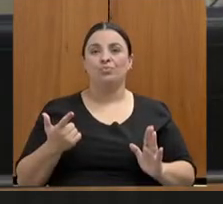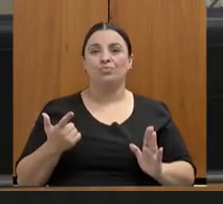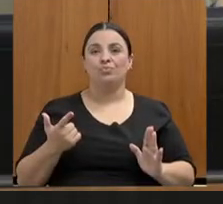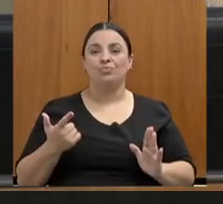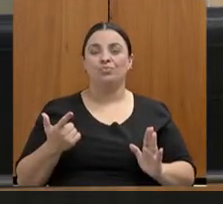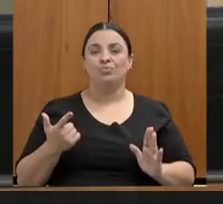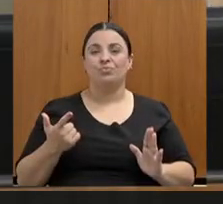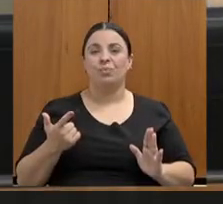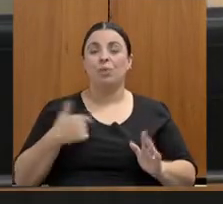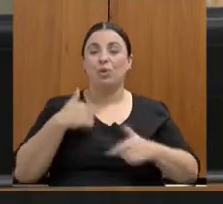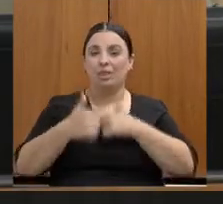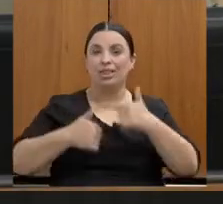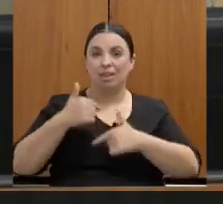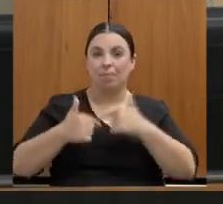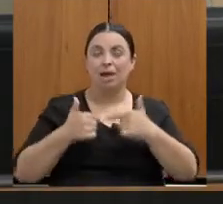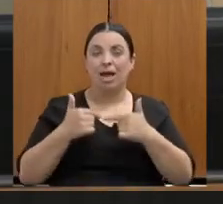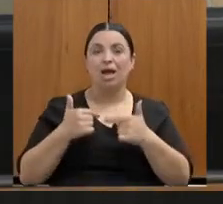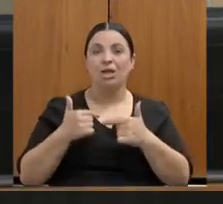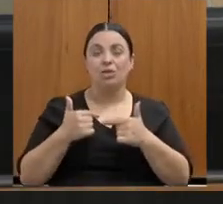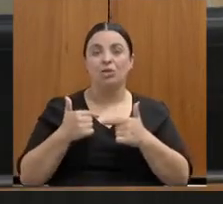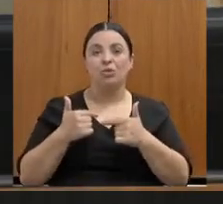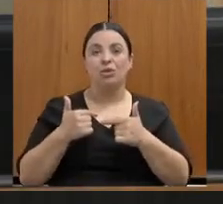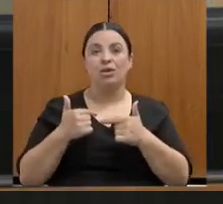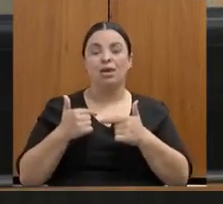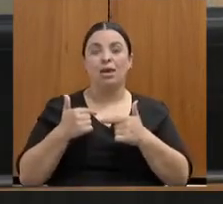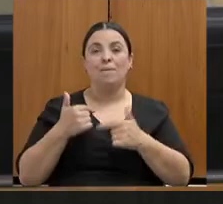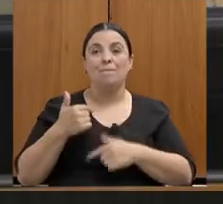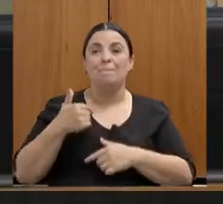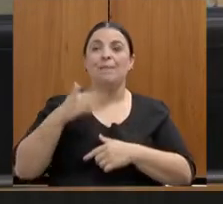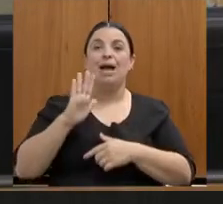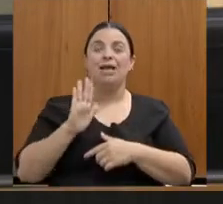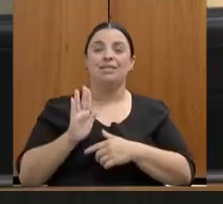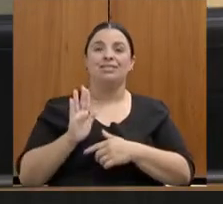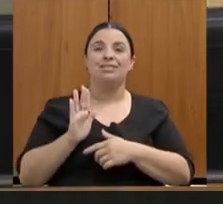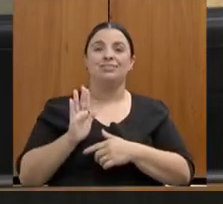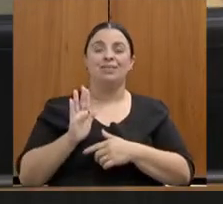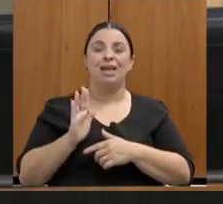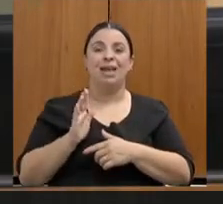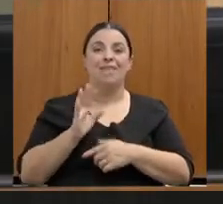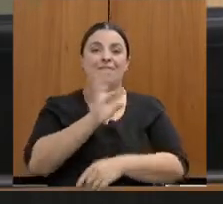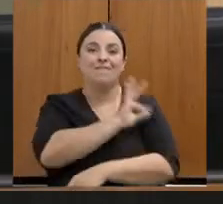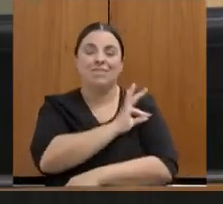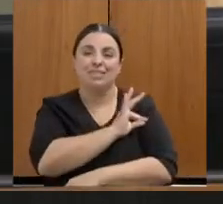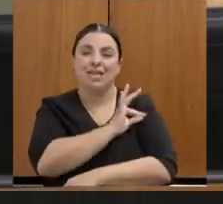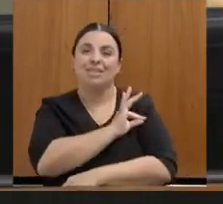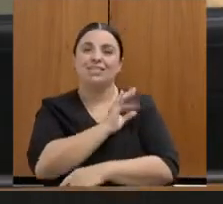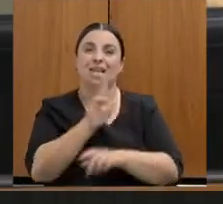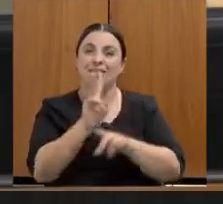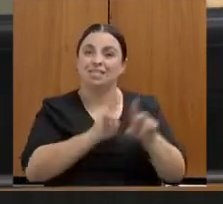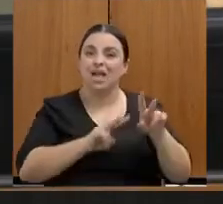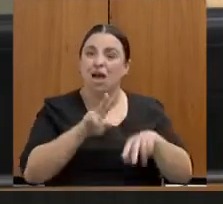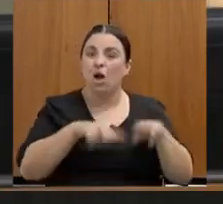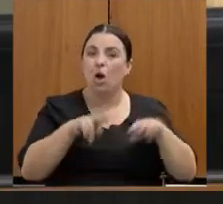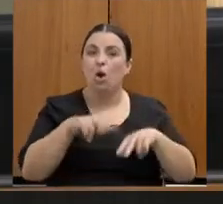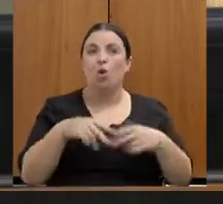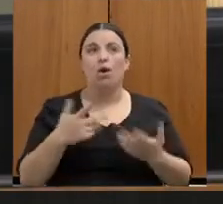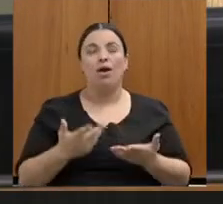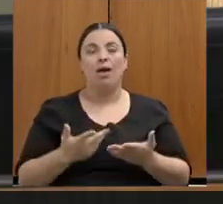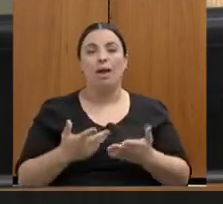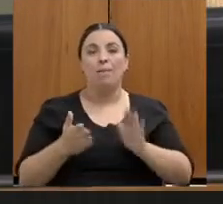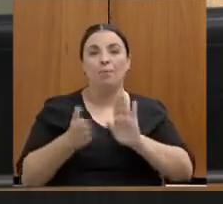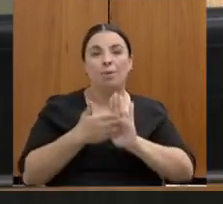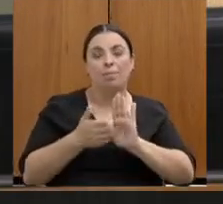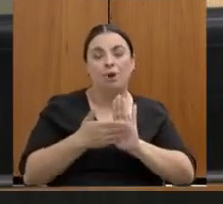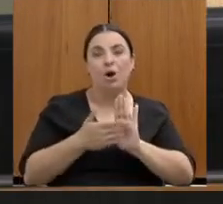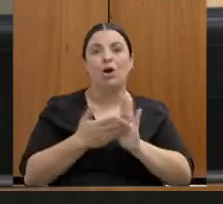investindo em fiscalização, proposições e parcerias para lidar com